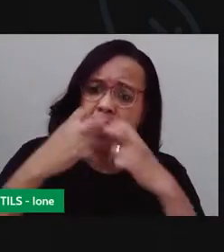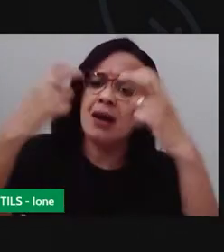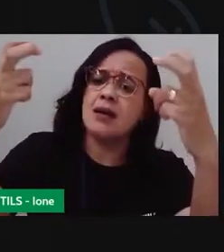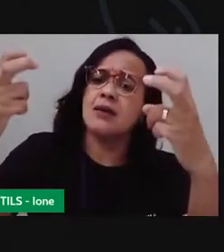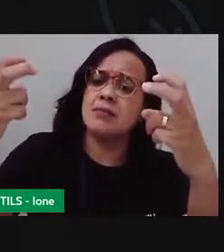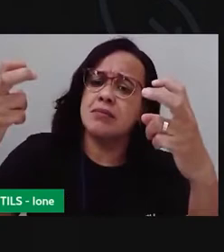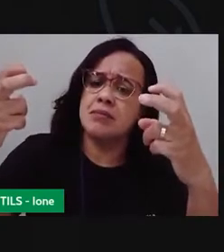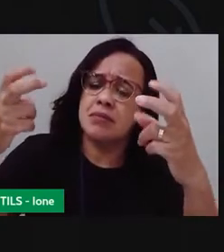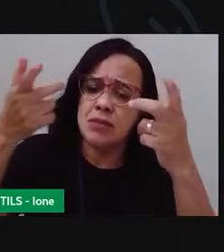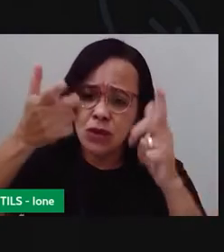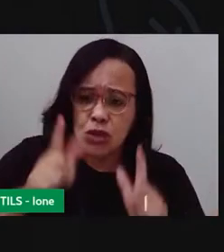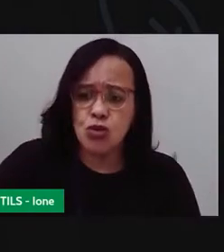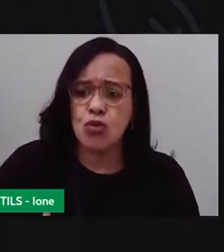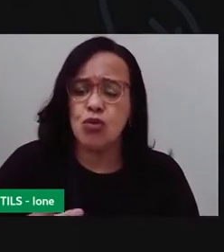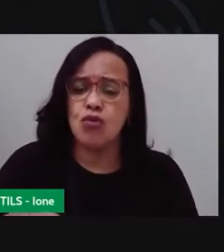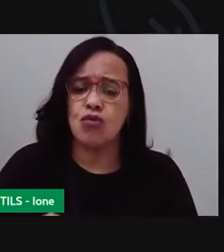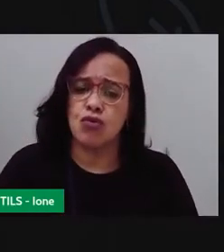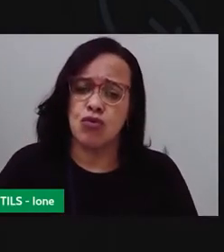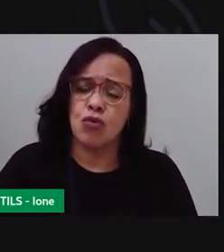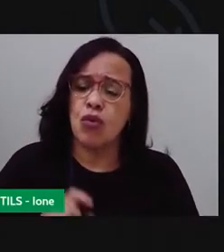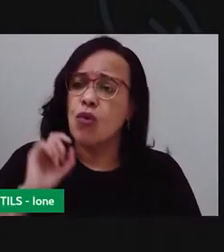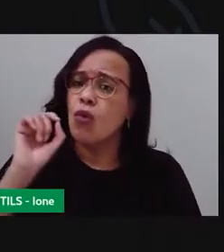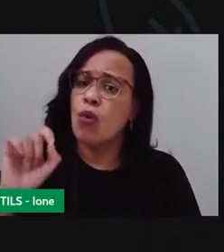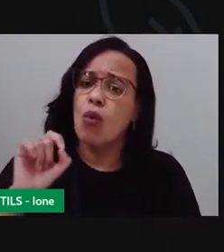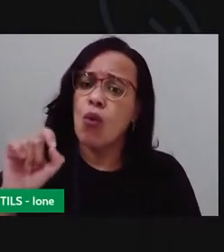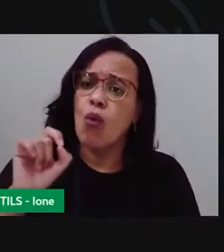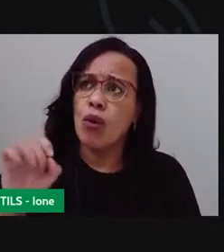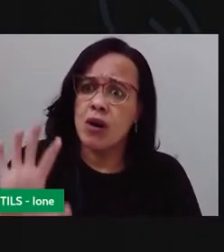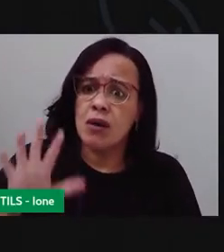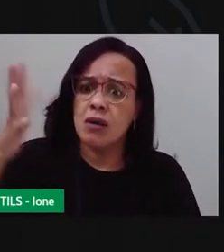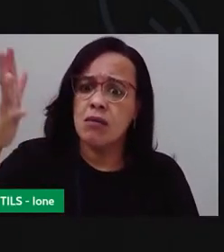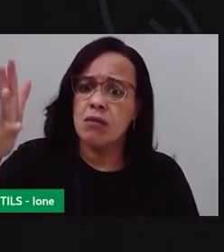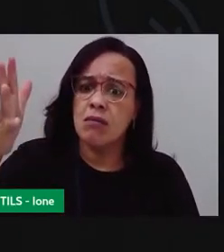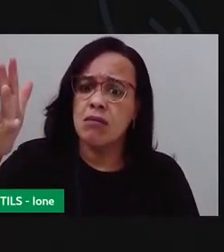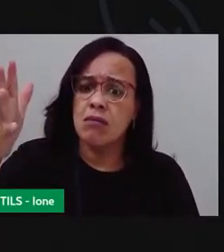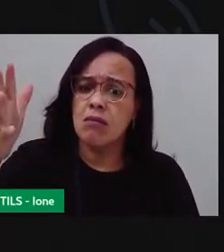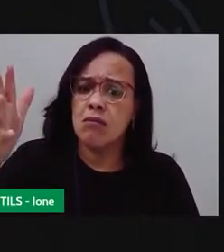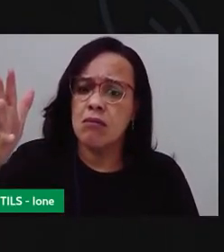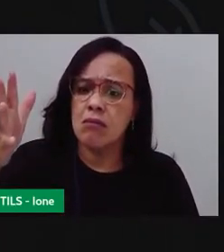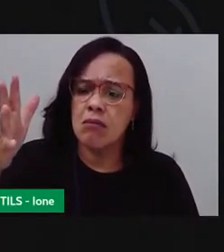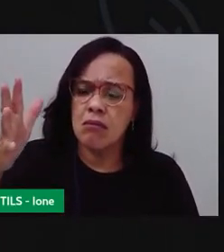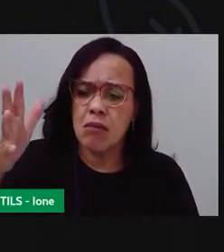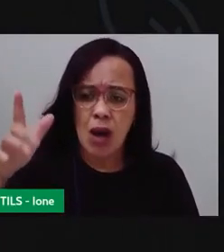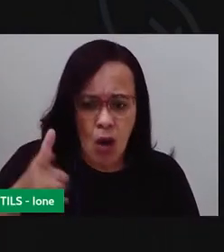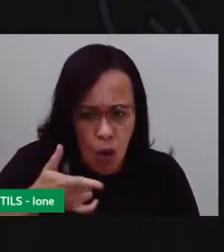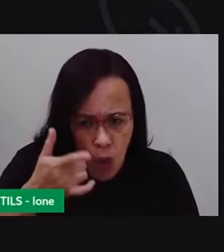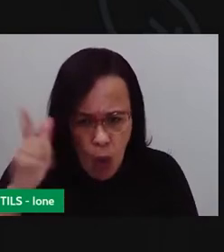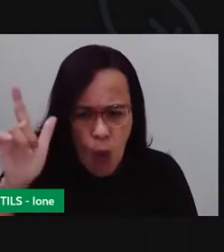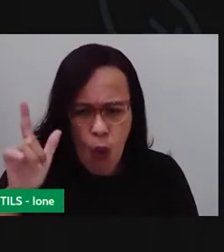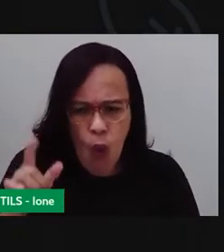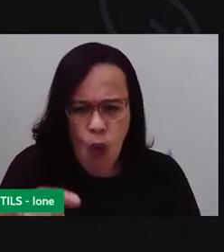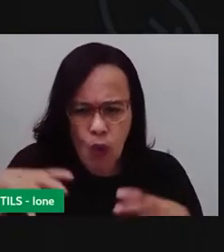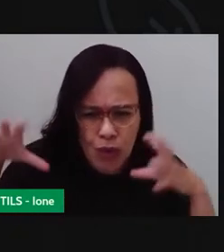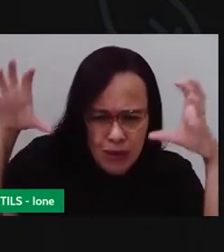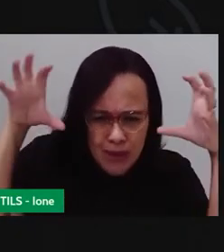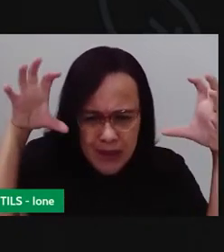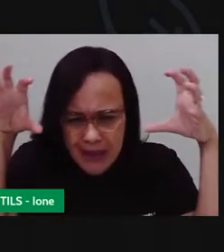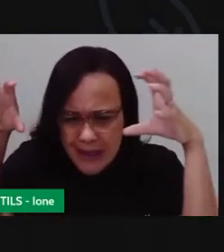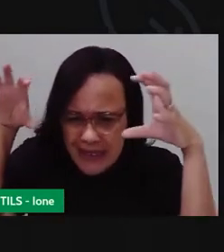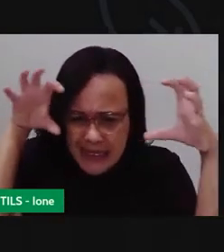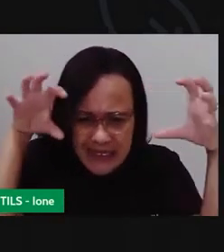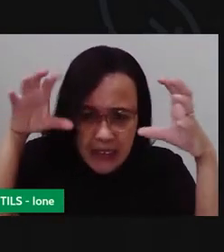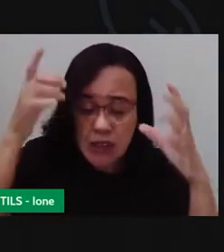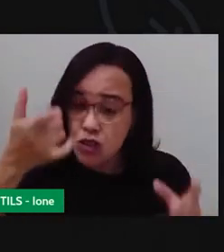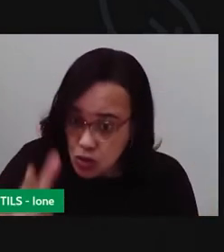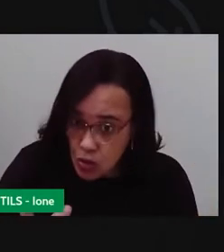E agora, será que foi aquele outro bichinho que estava ali, chamando o papai